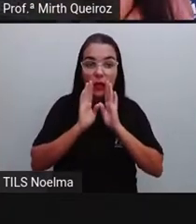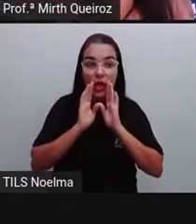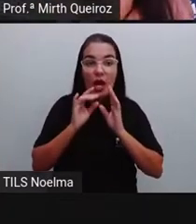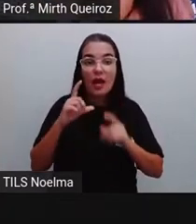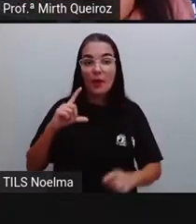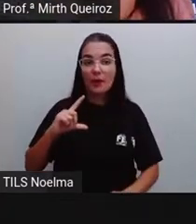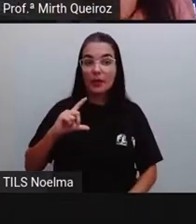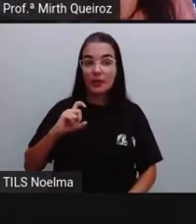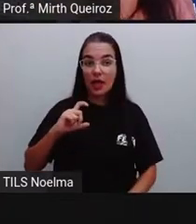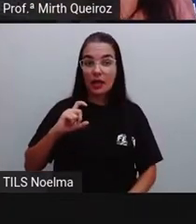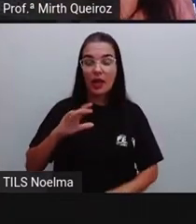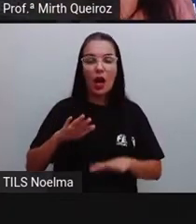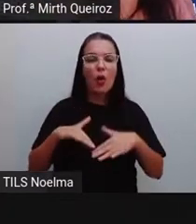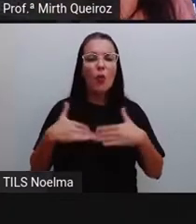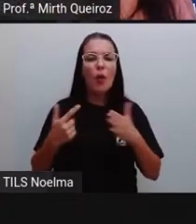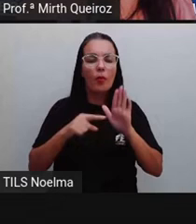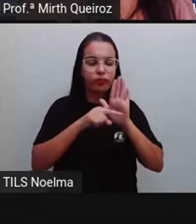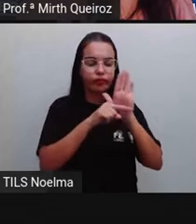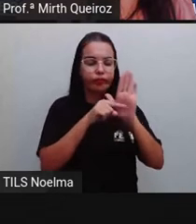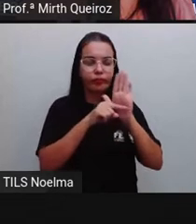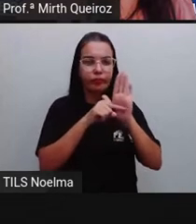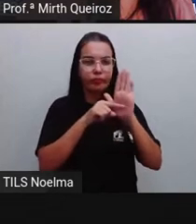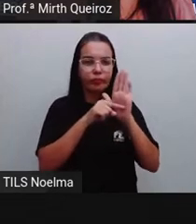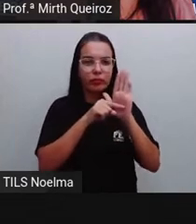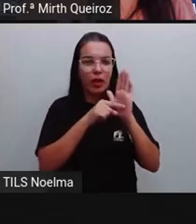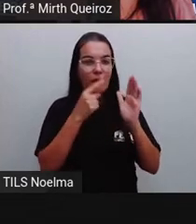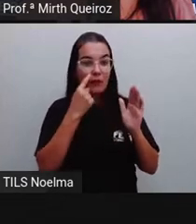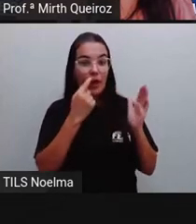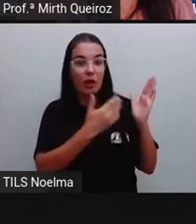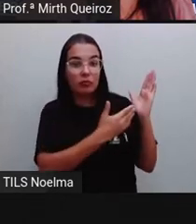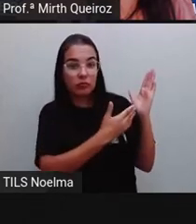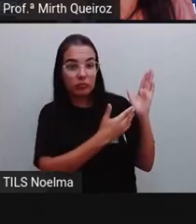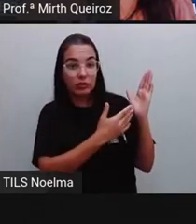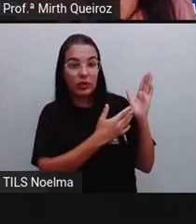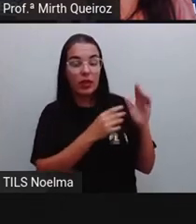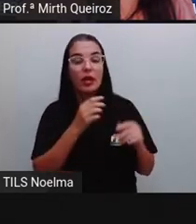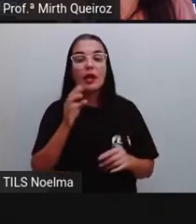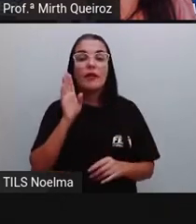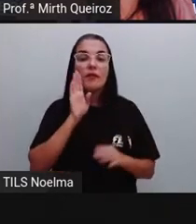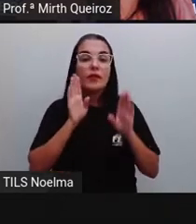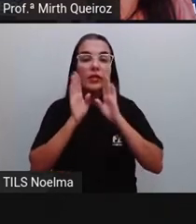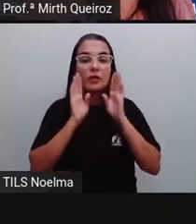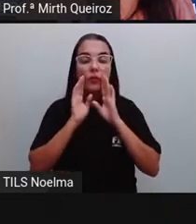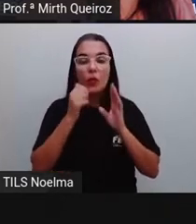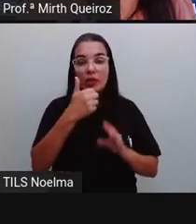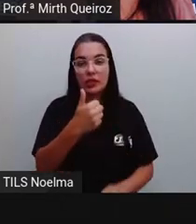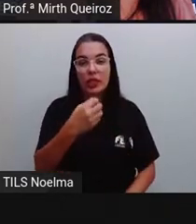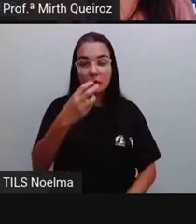que estava aí com 130 milhões.